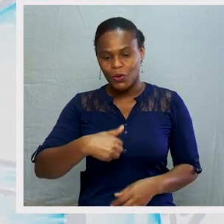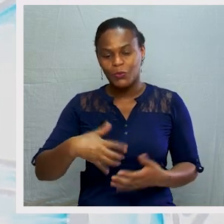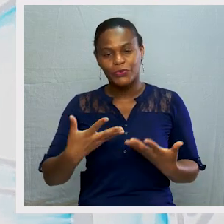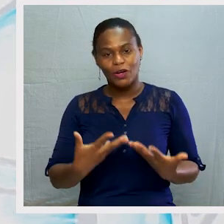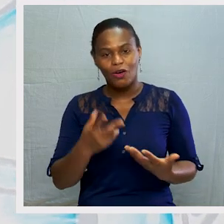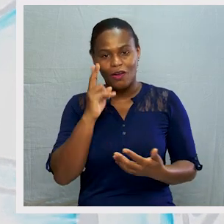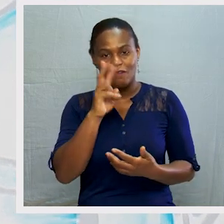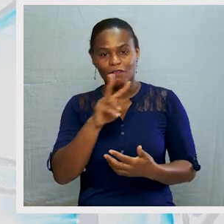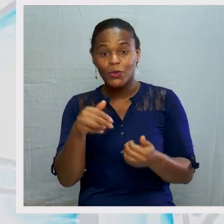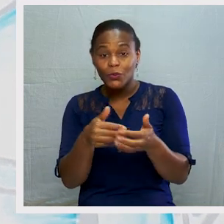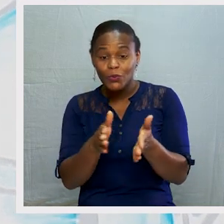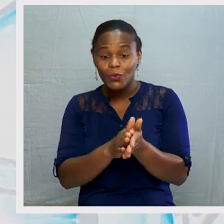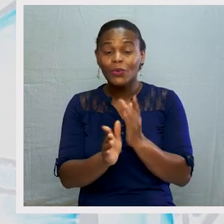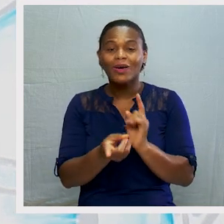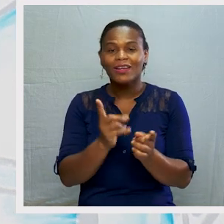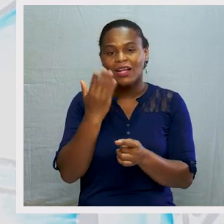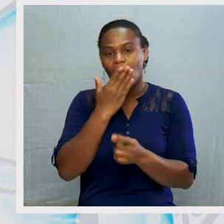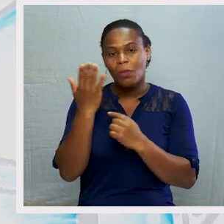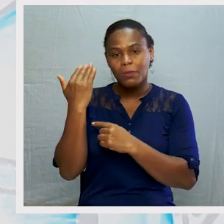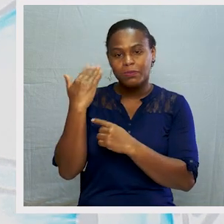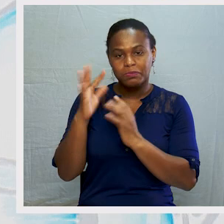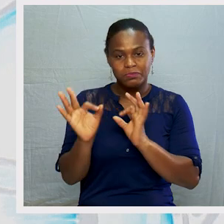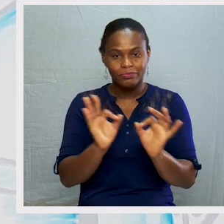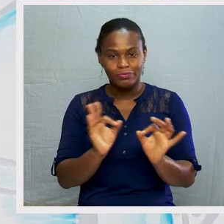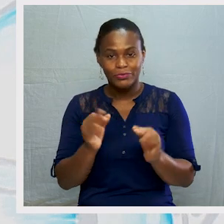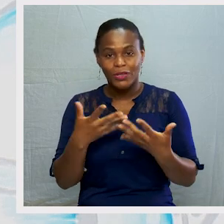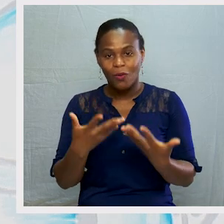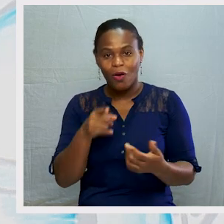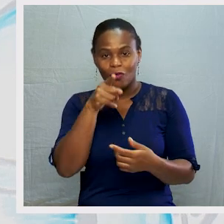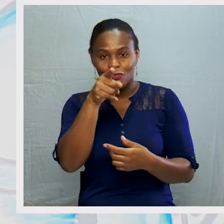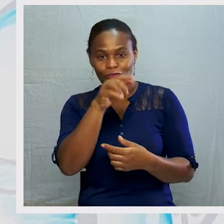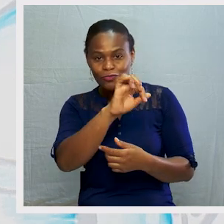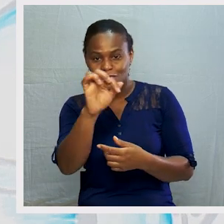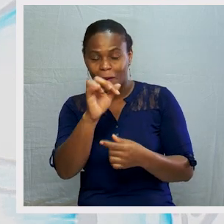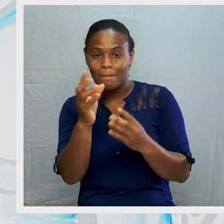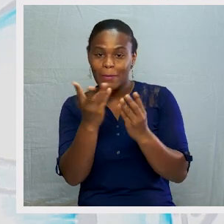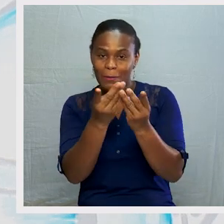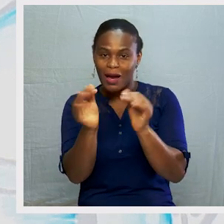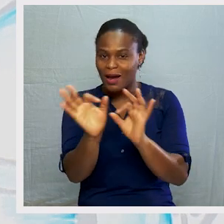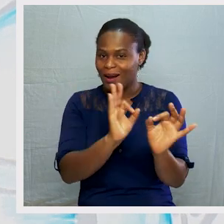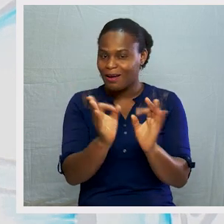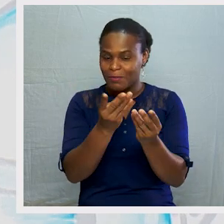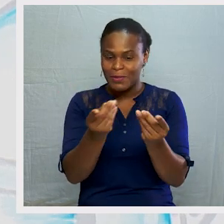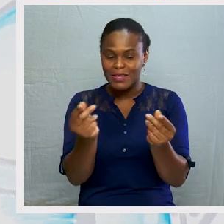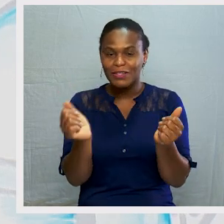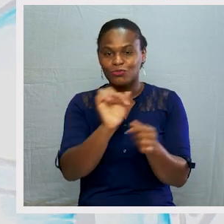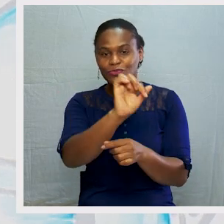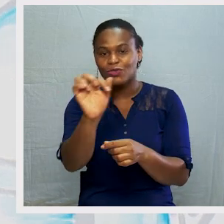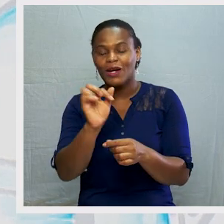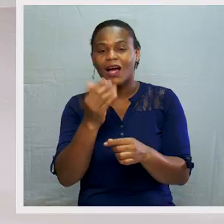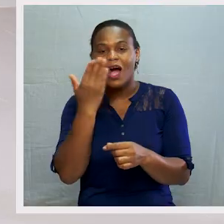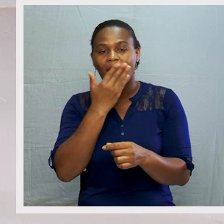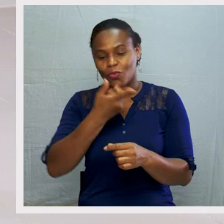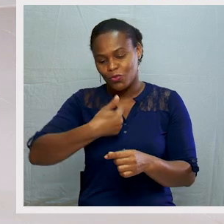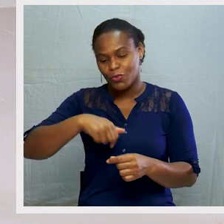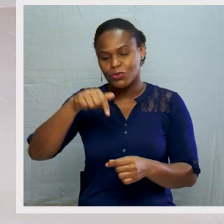já vimos tudo o que tratamos na aula anterior, vocês vão agora preparar os vossos materiais para darmos início